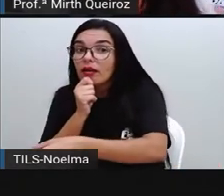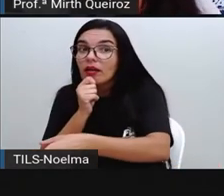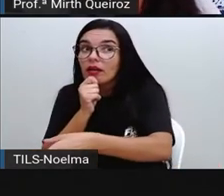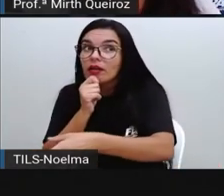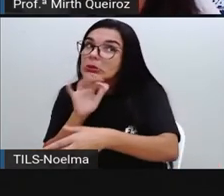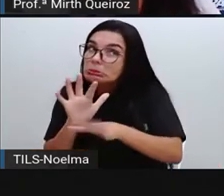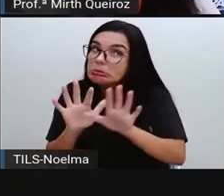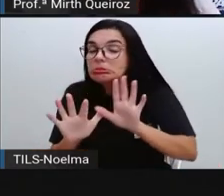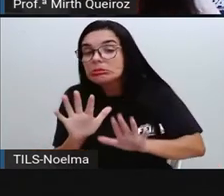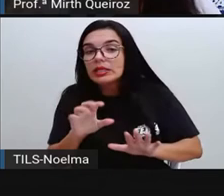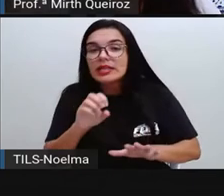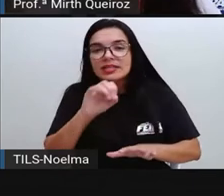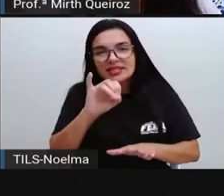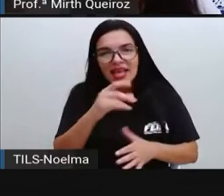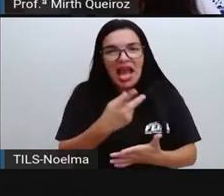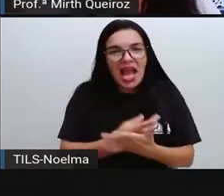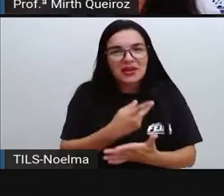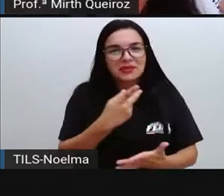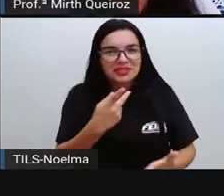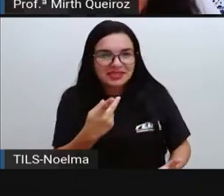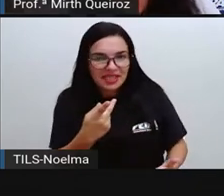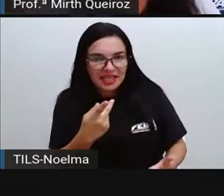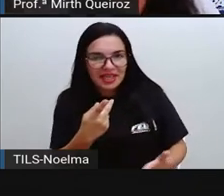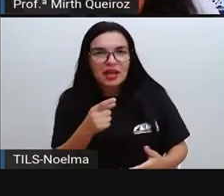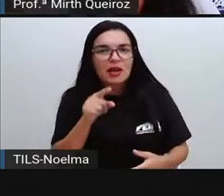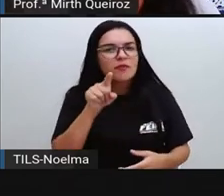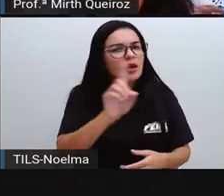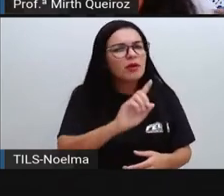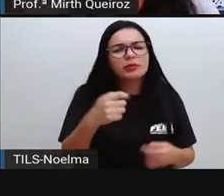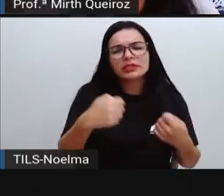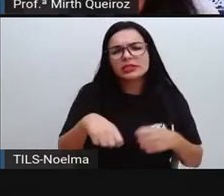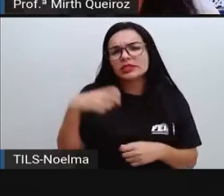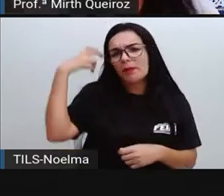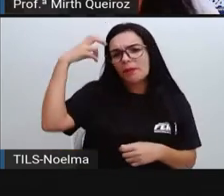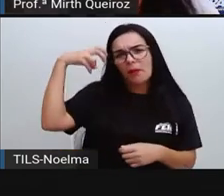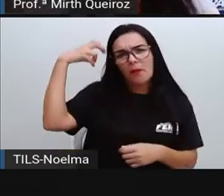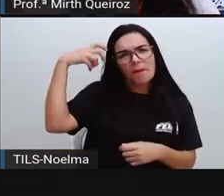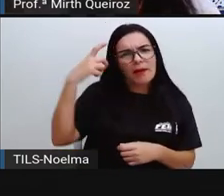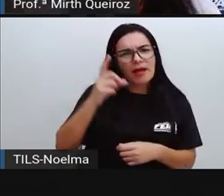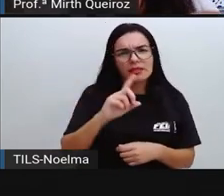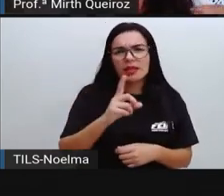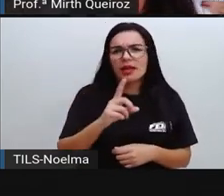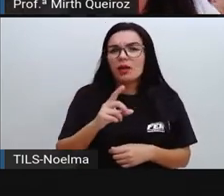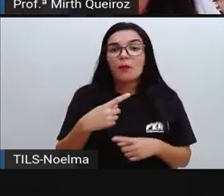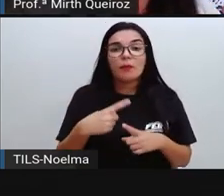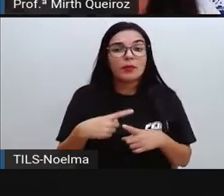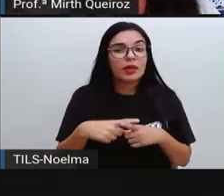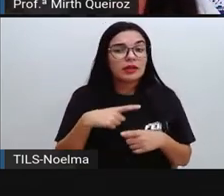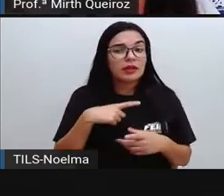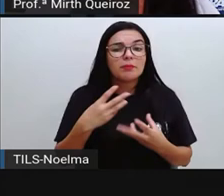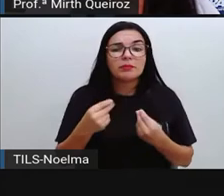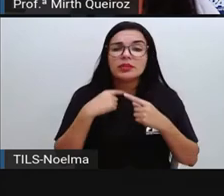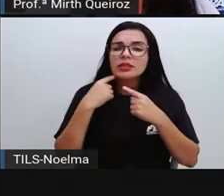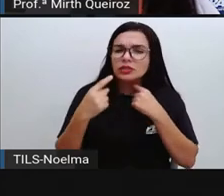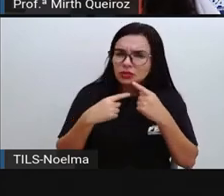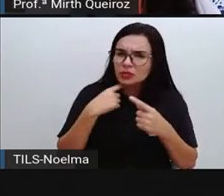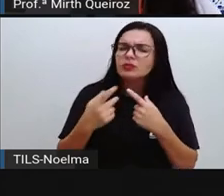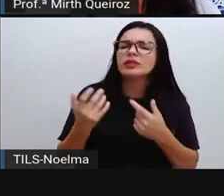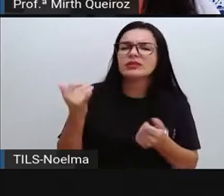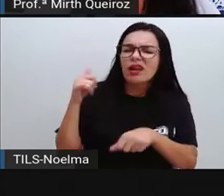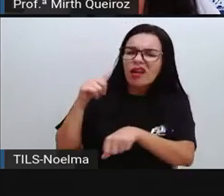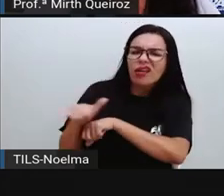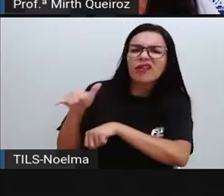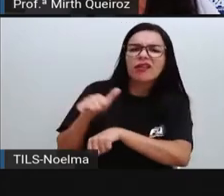Caso isso aconteça ou tenha acontecido, não se preocupe. Faz parte de muitas dúvidas